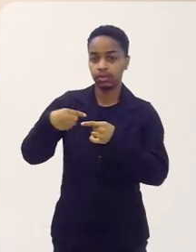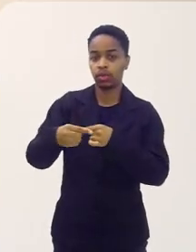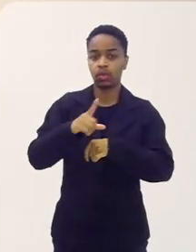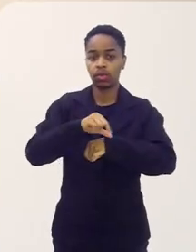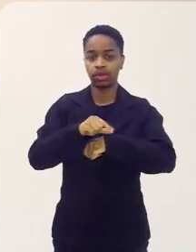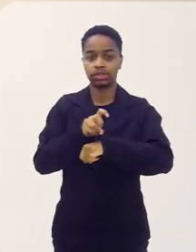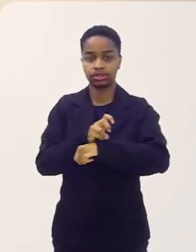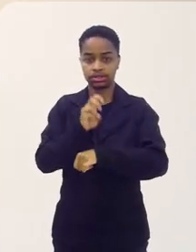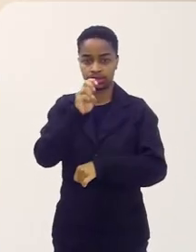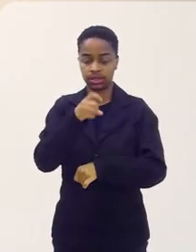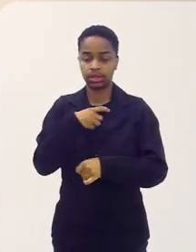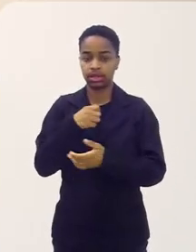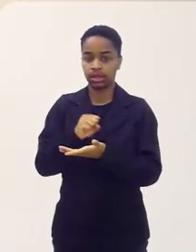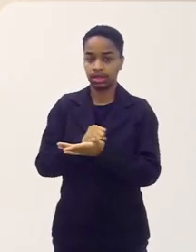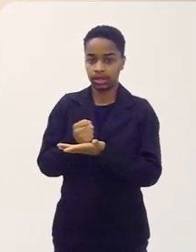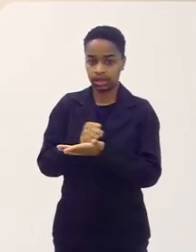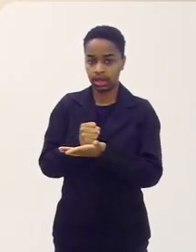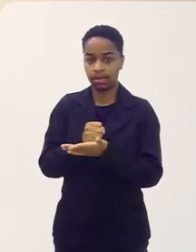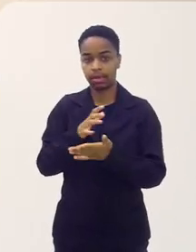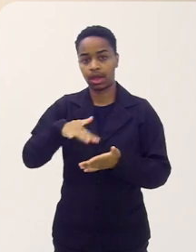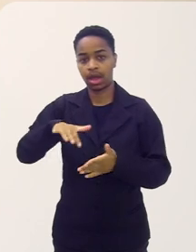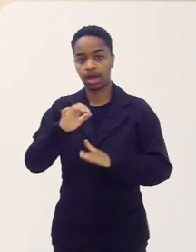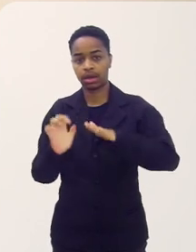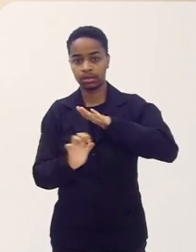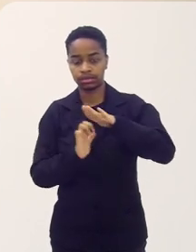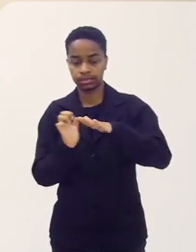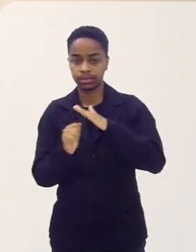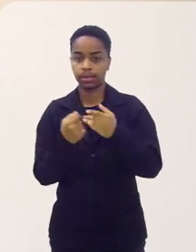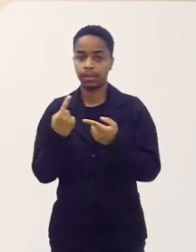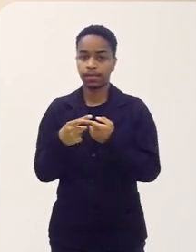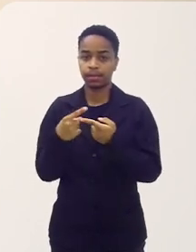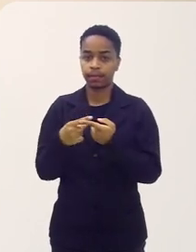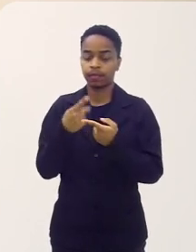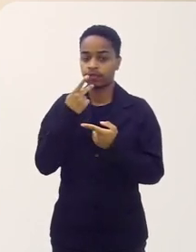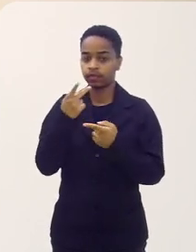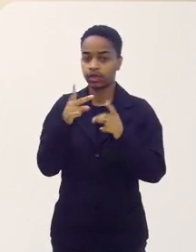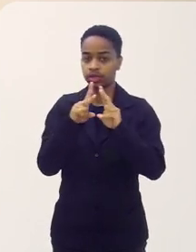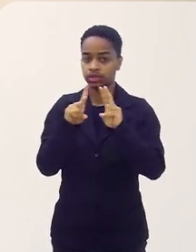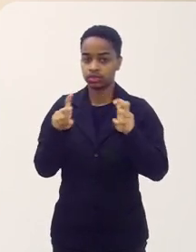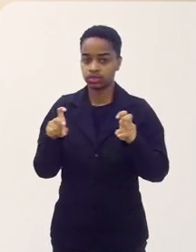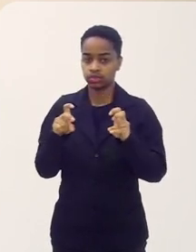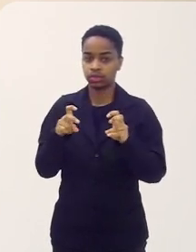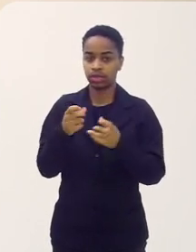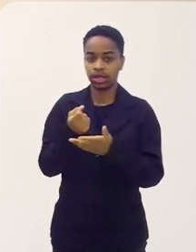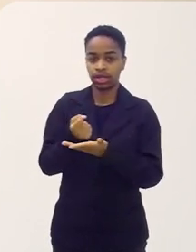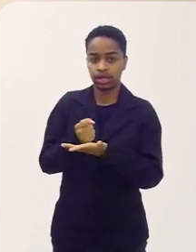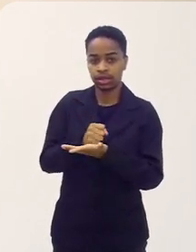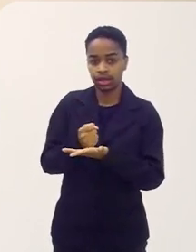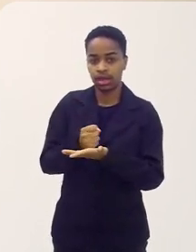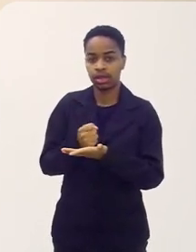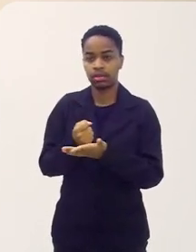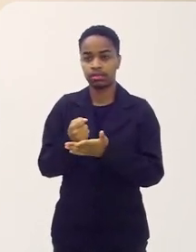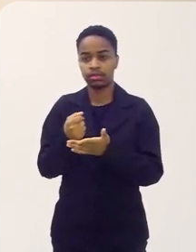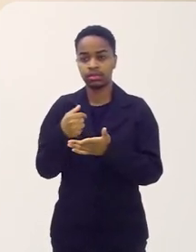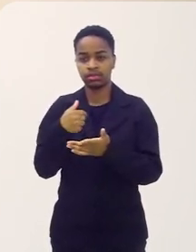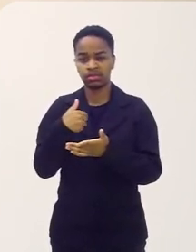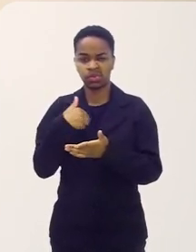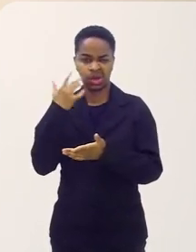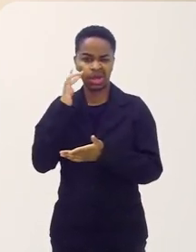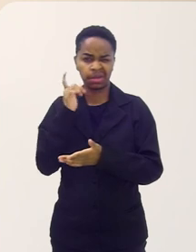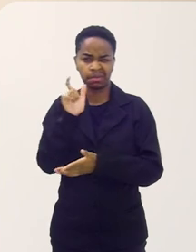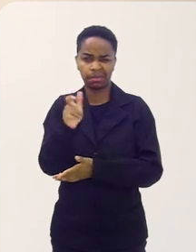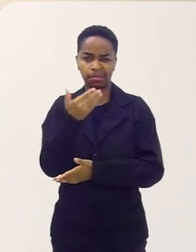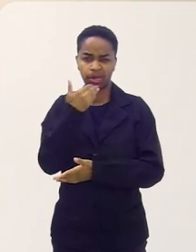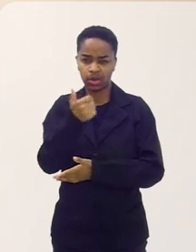após, às 17 horas, nós teremos gamificação corporativa, que vai abordar a questão de serious games, agora, se a